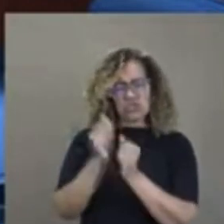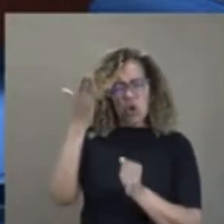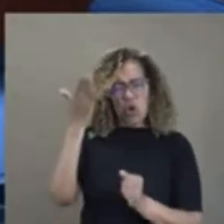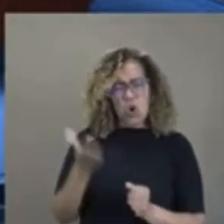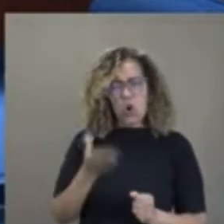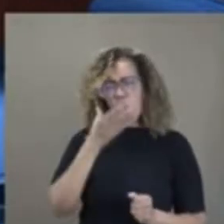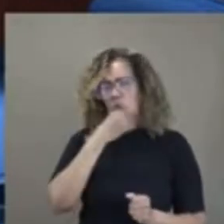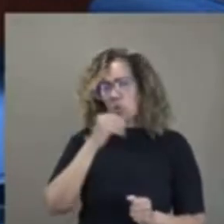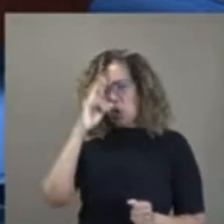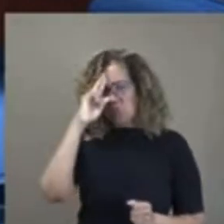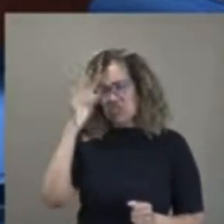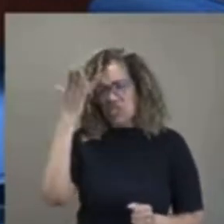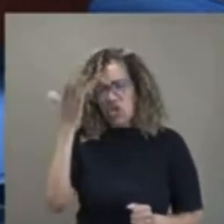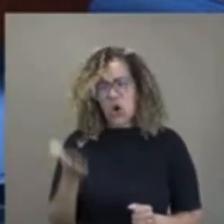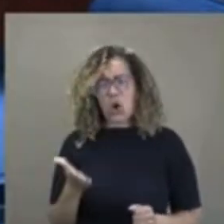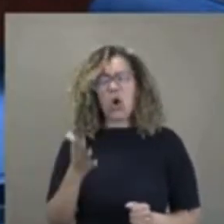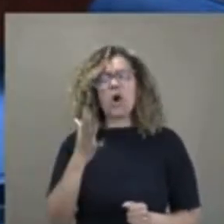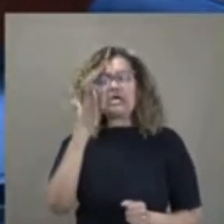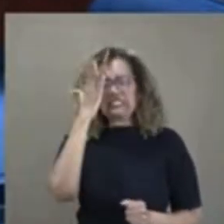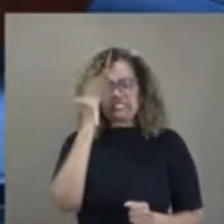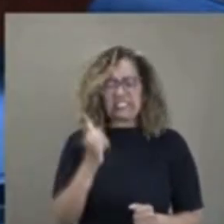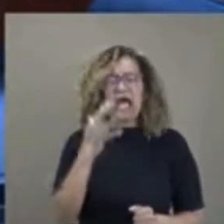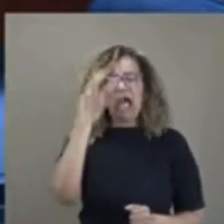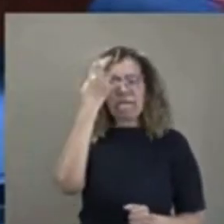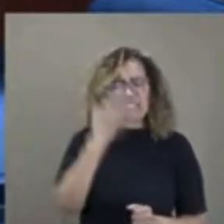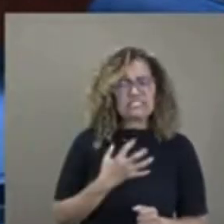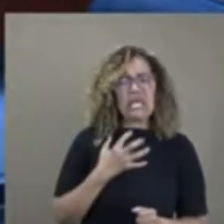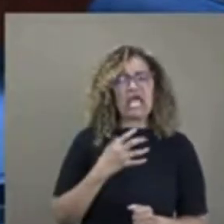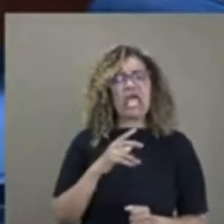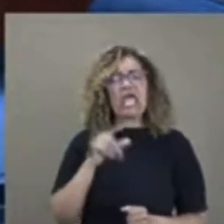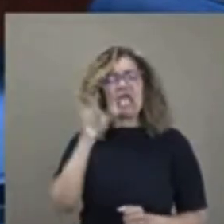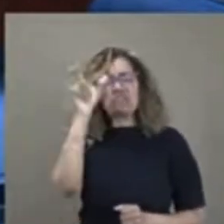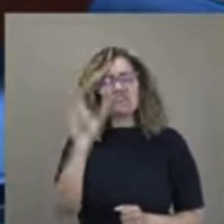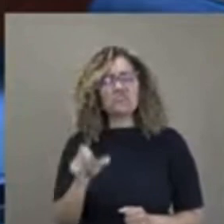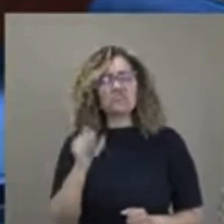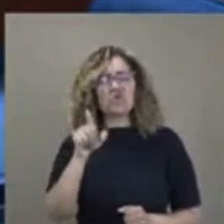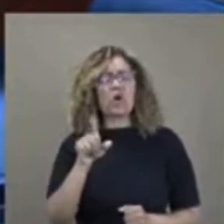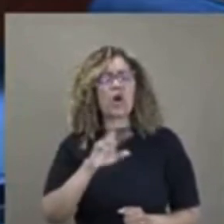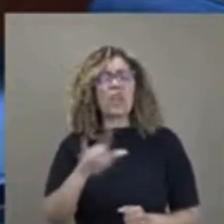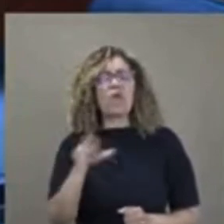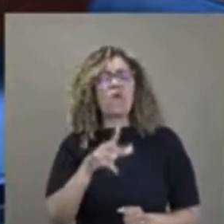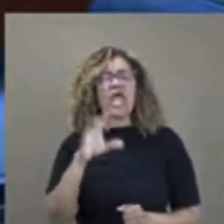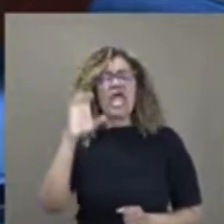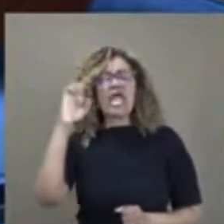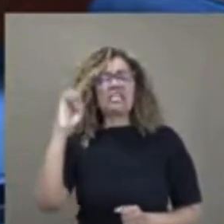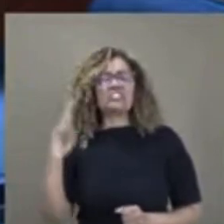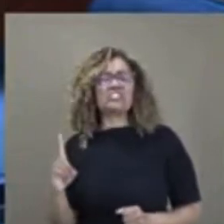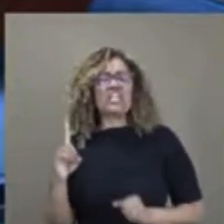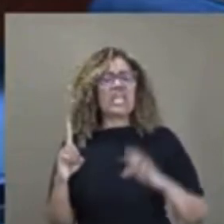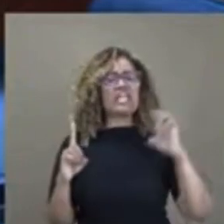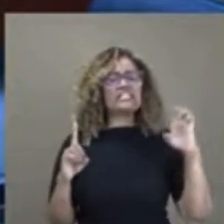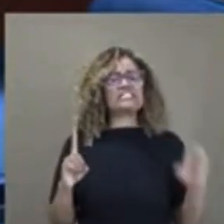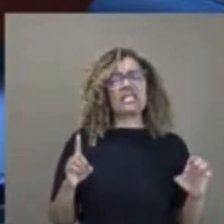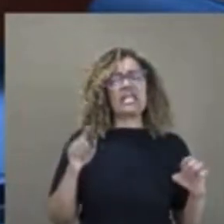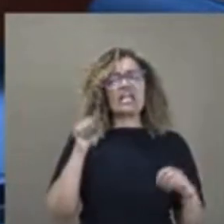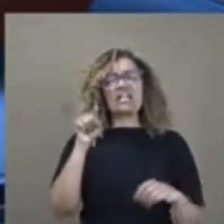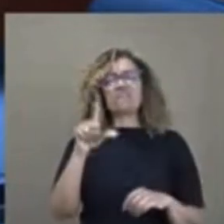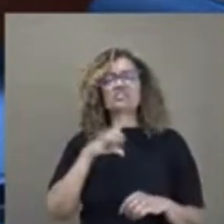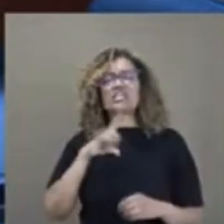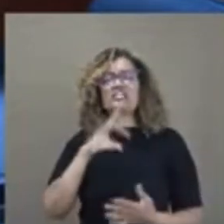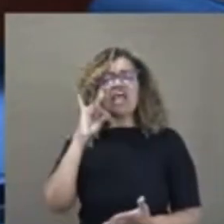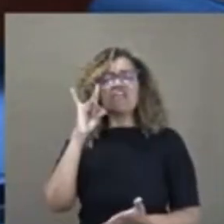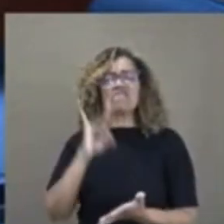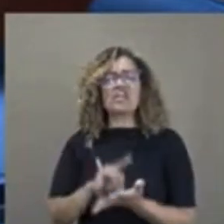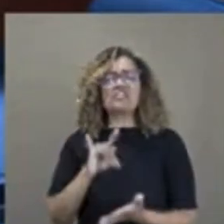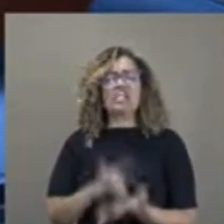seriedade do senhor. Sabe que o senhor não é direita nem esquerda. senhor é pela verdade. Isso aí agride, isso aí